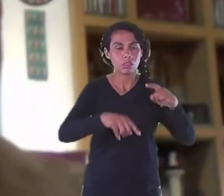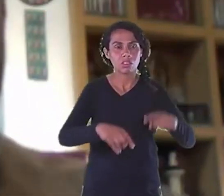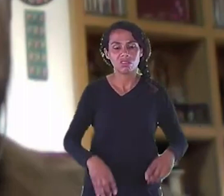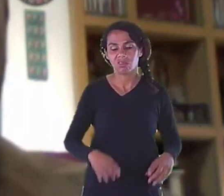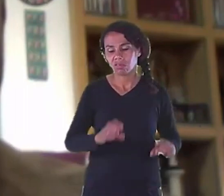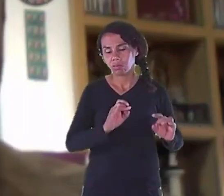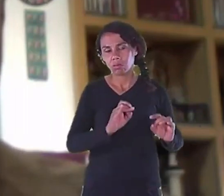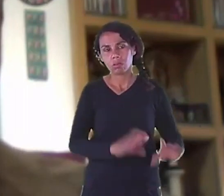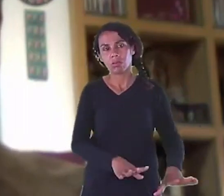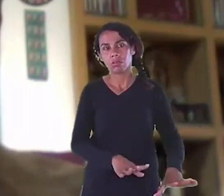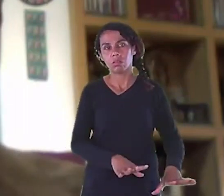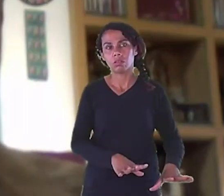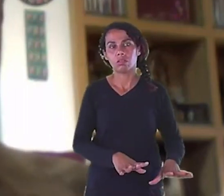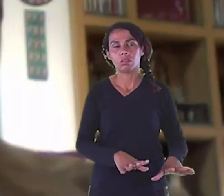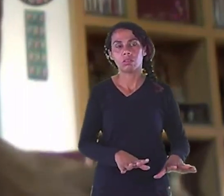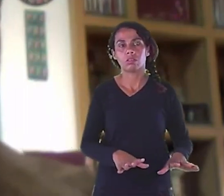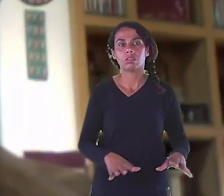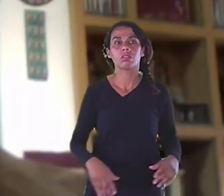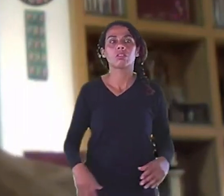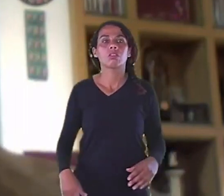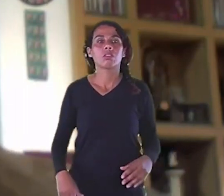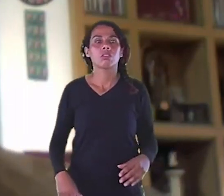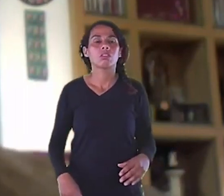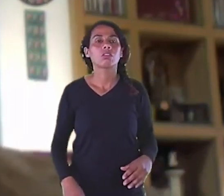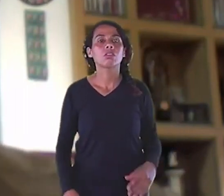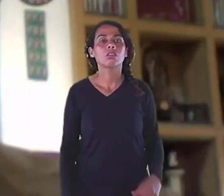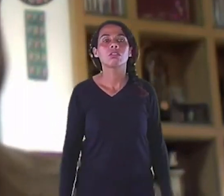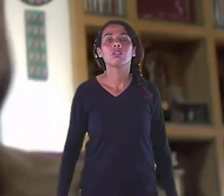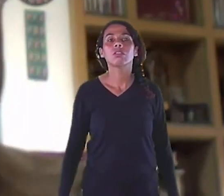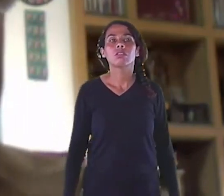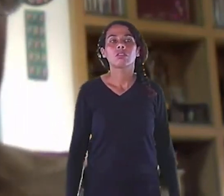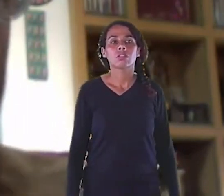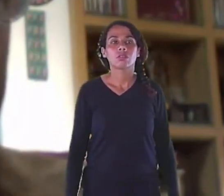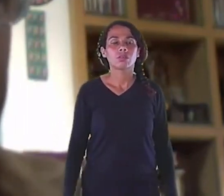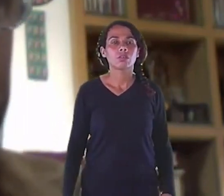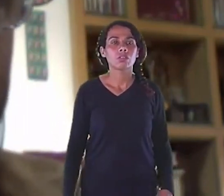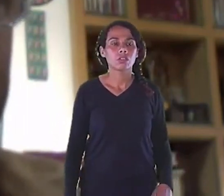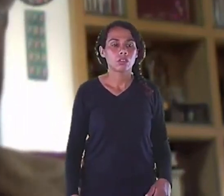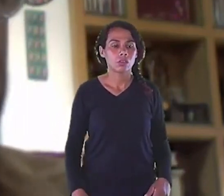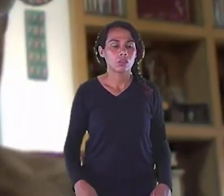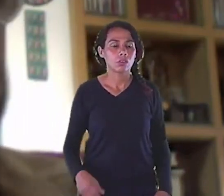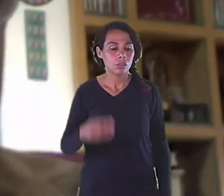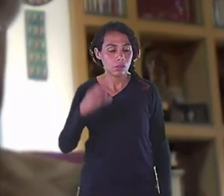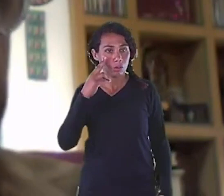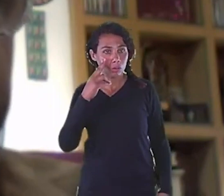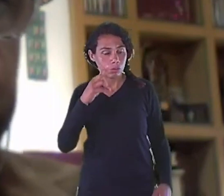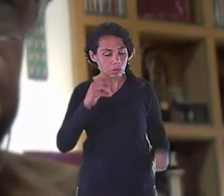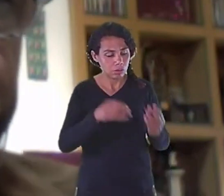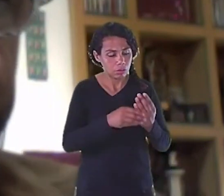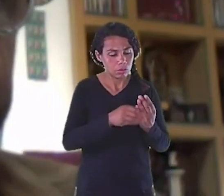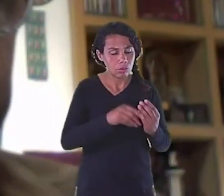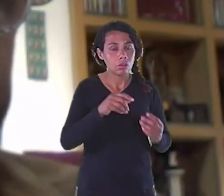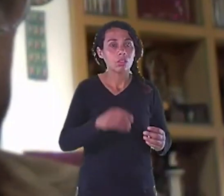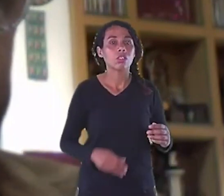estética E logicamente Ele fica como Um exercício teórico Mas não serve para usar